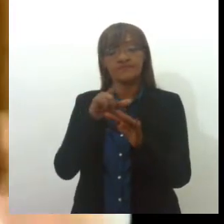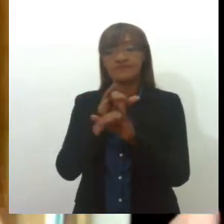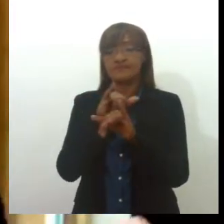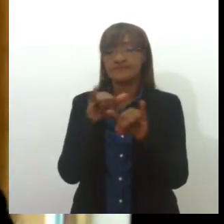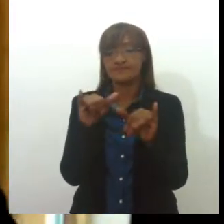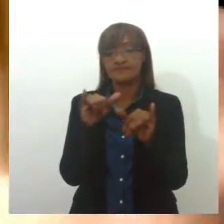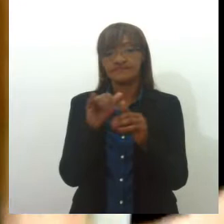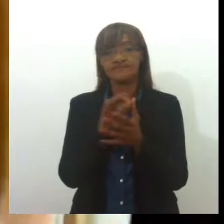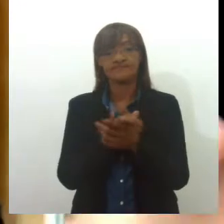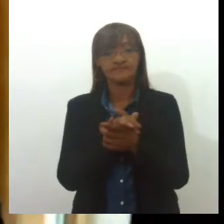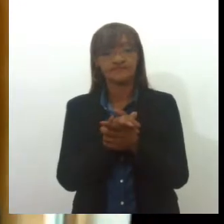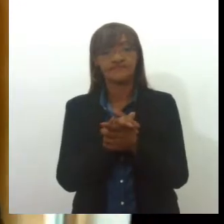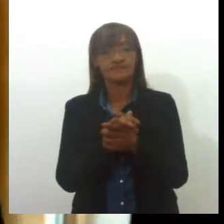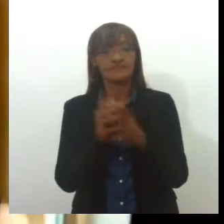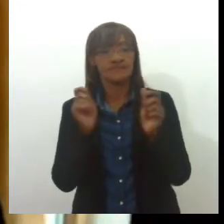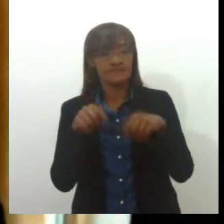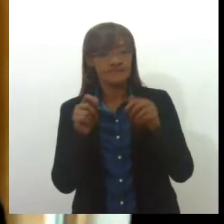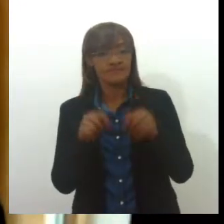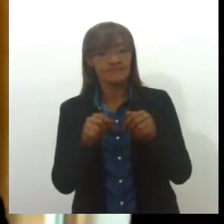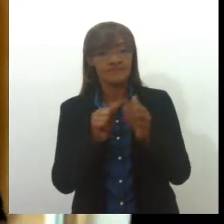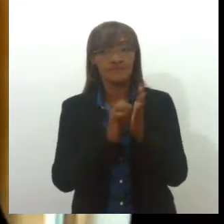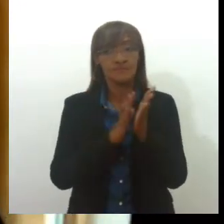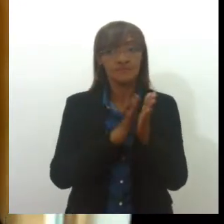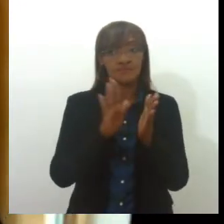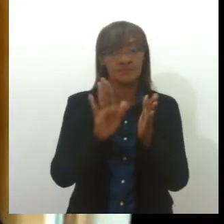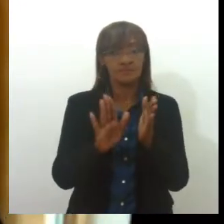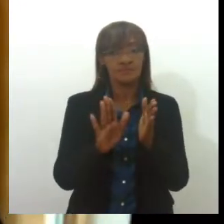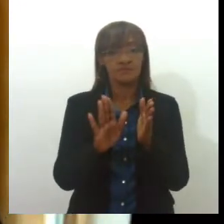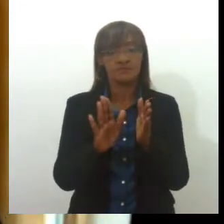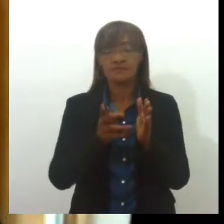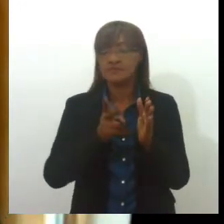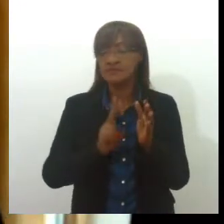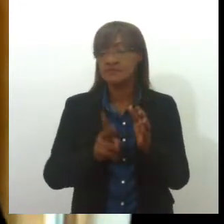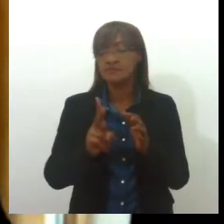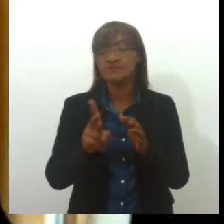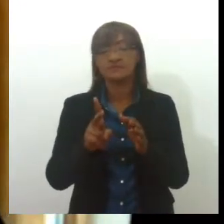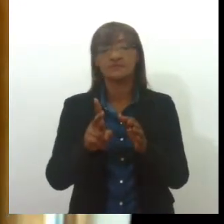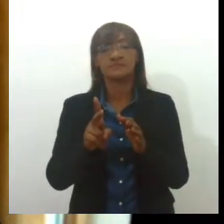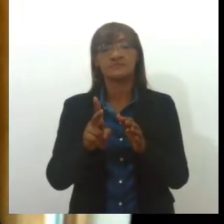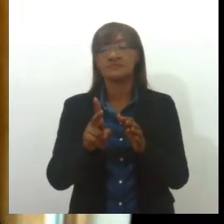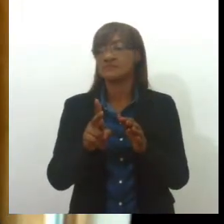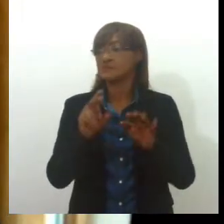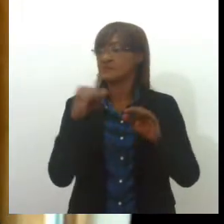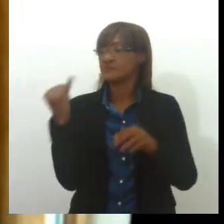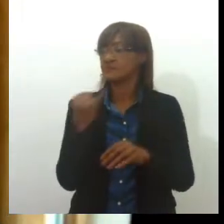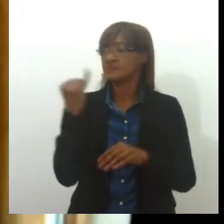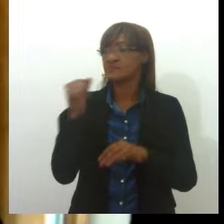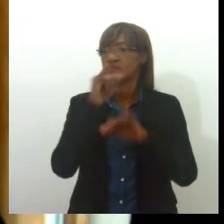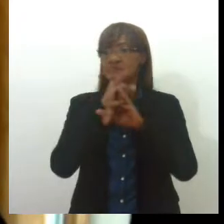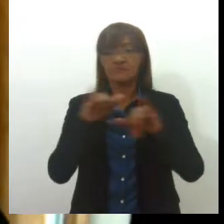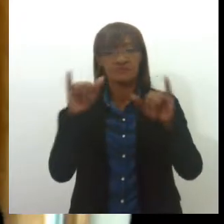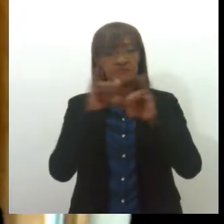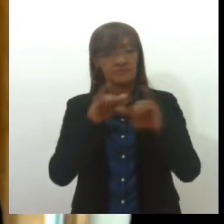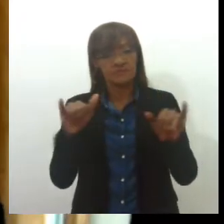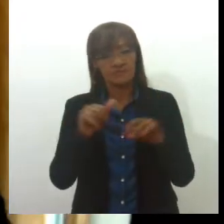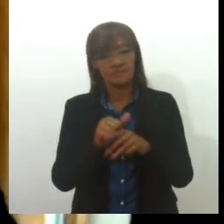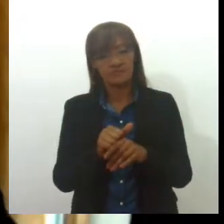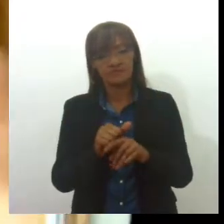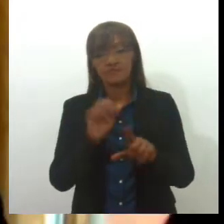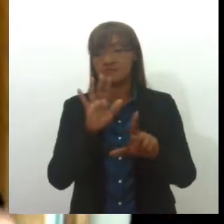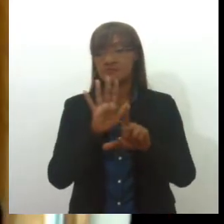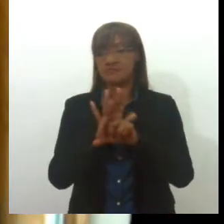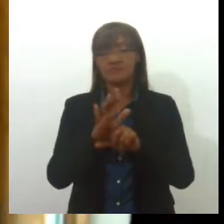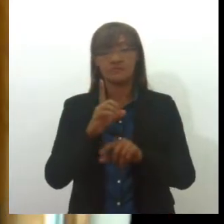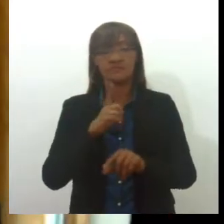configuração de um outro dano. Então, sempre é necessário ter o aviso prévio. O que a nossa lei traz é, além dessa